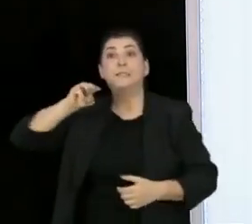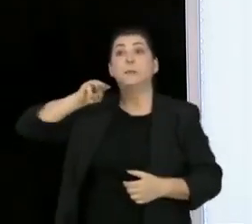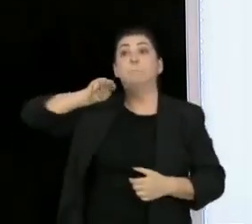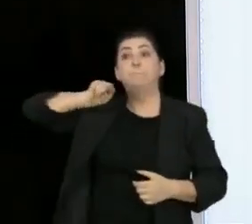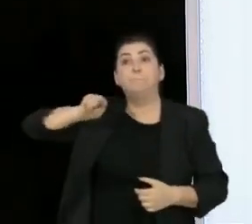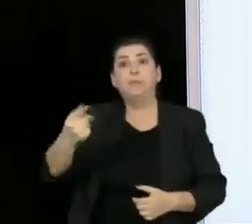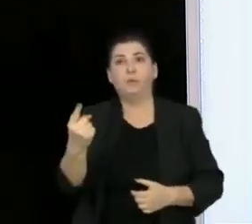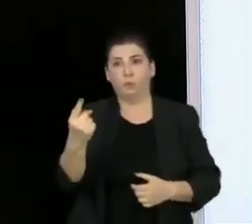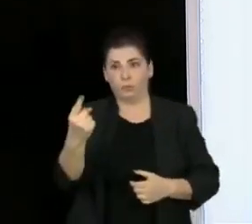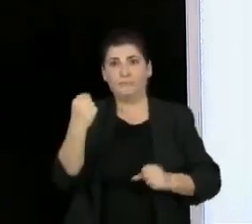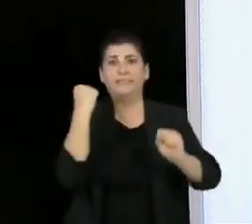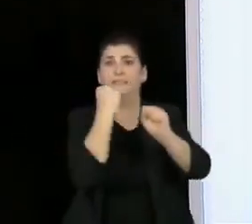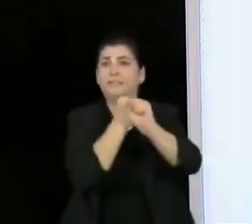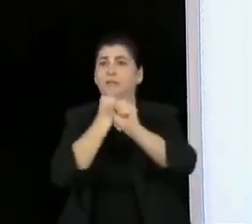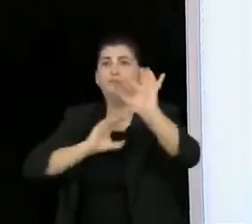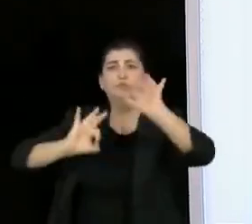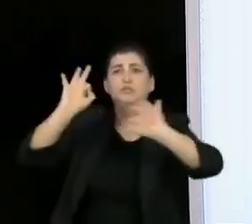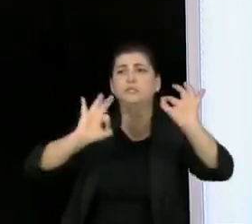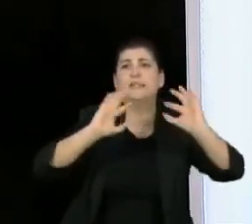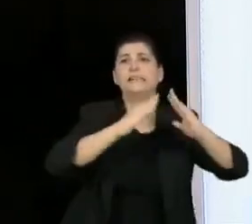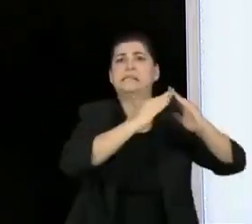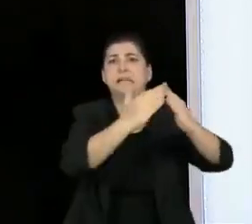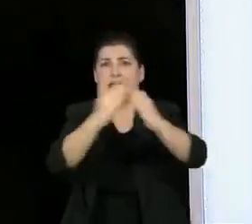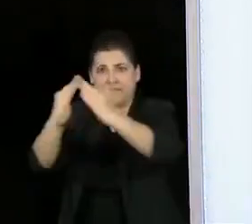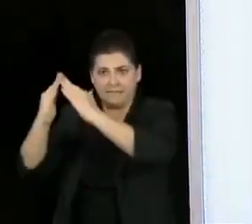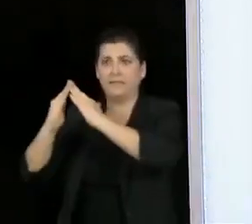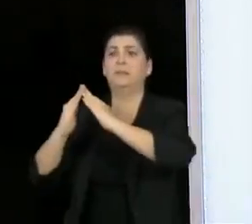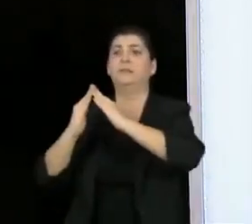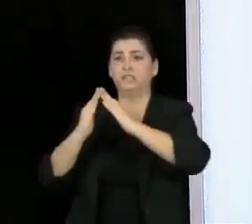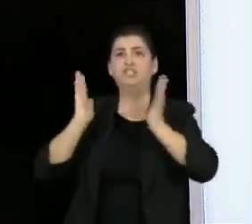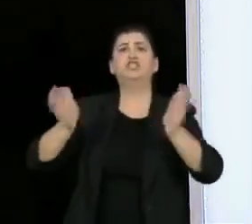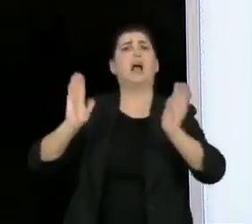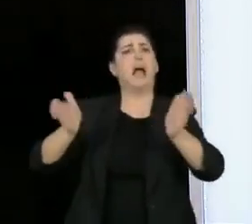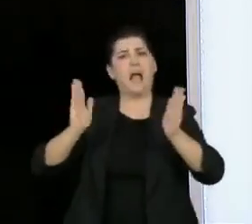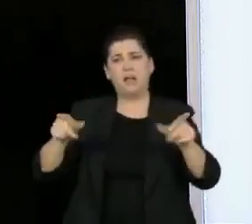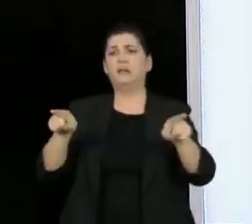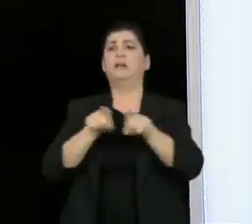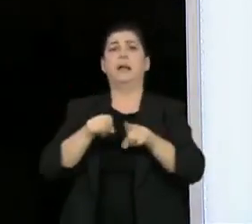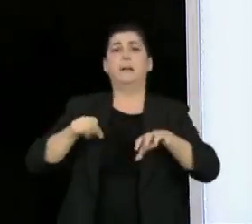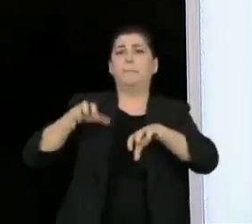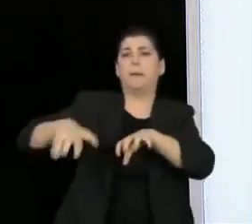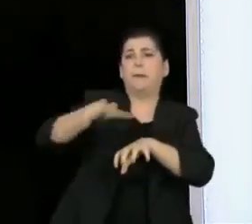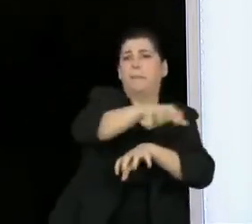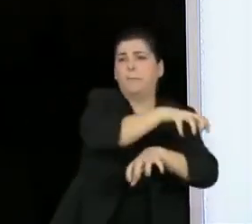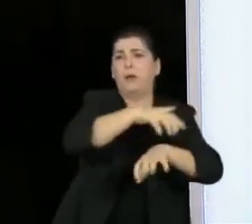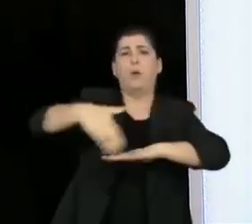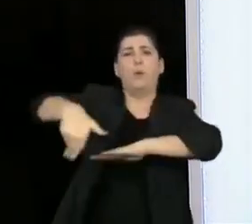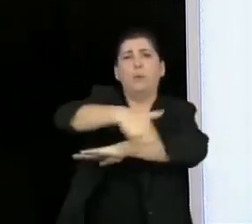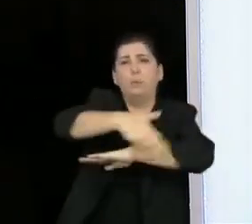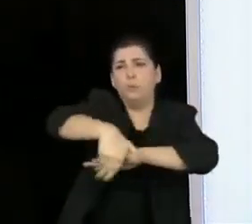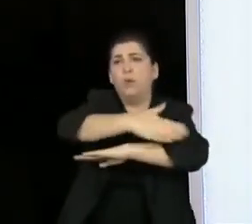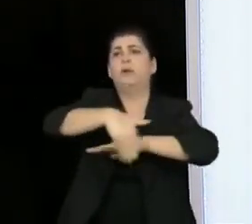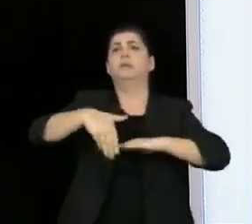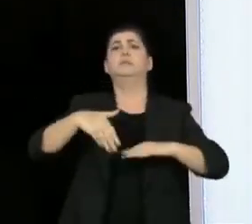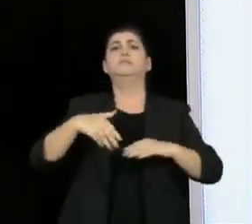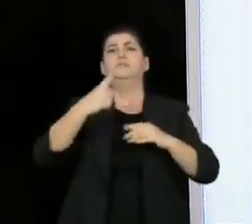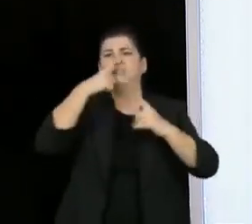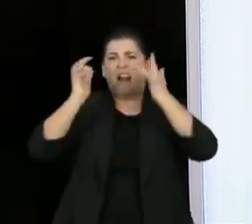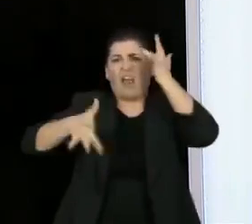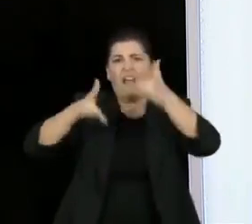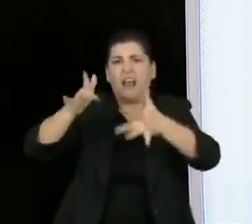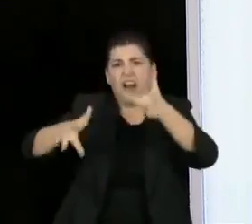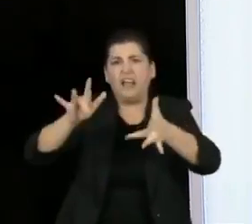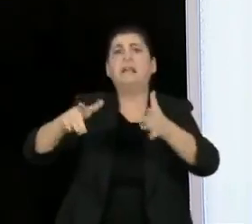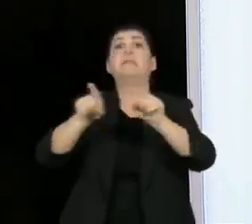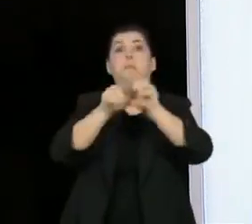favelas. Sem dúvida, passa inicialmente pela regularização fundiária para você colocar a parte de coleta de esgotos,